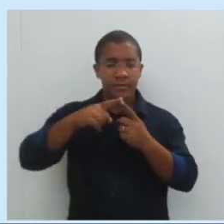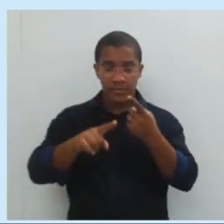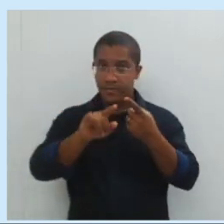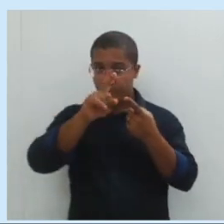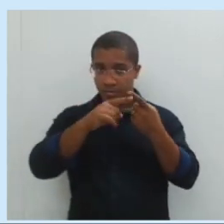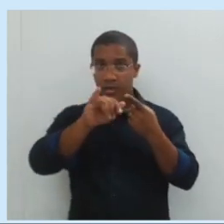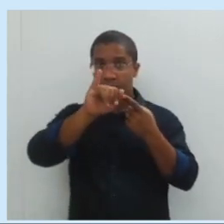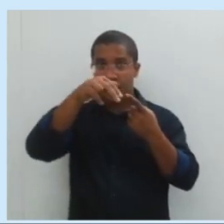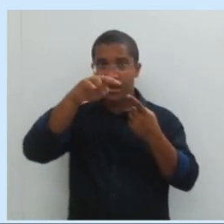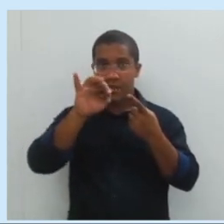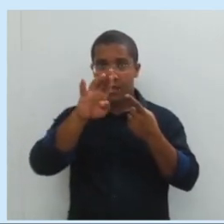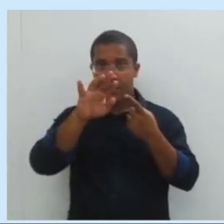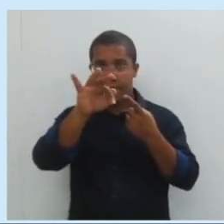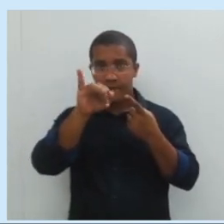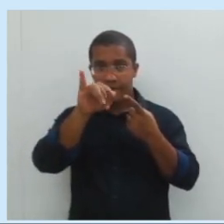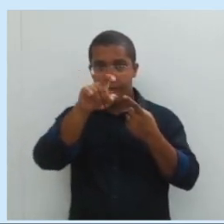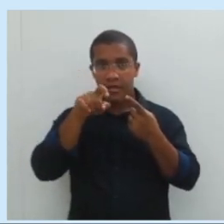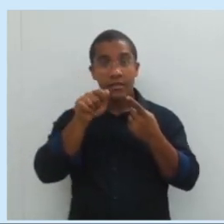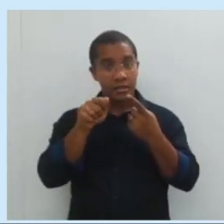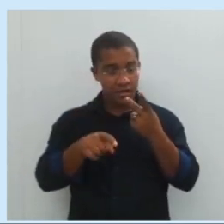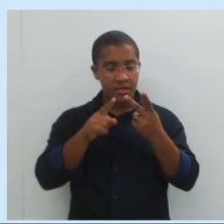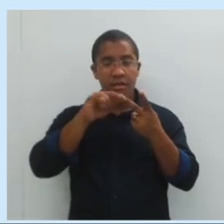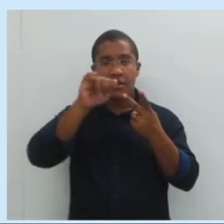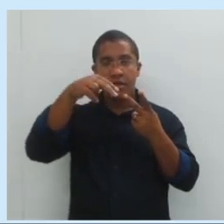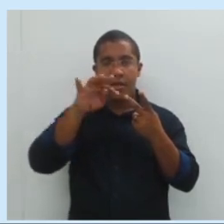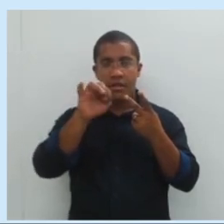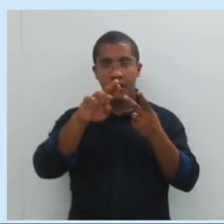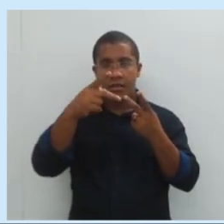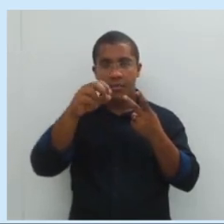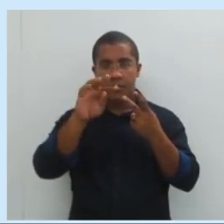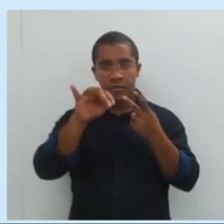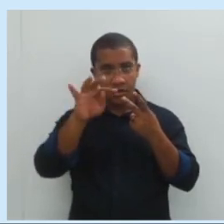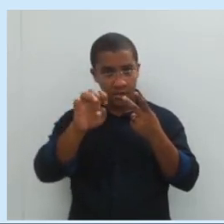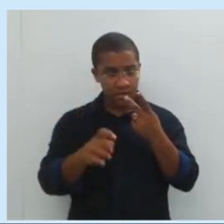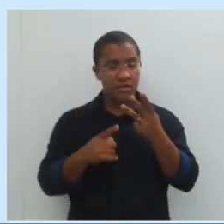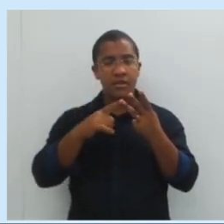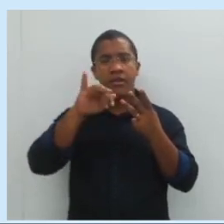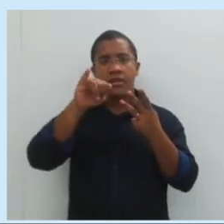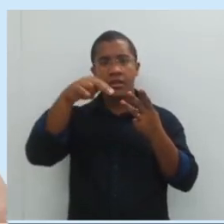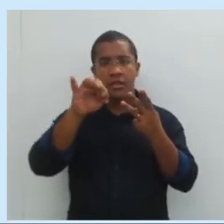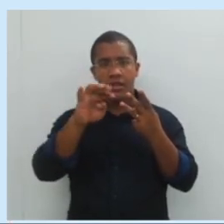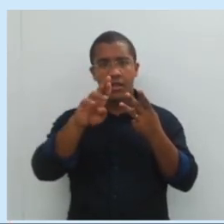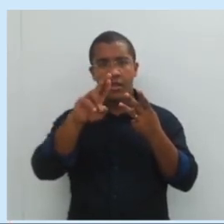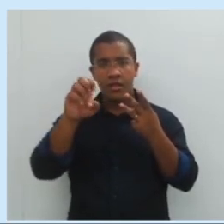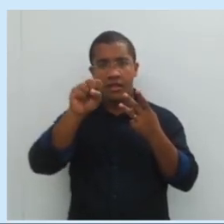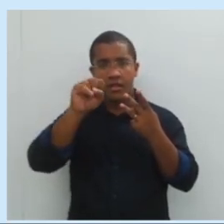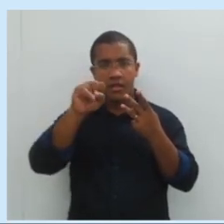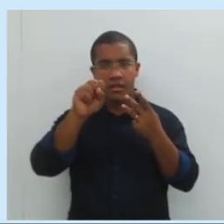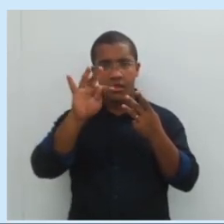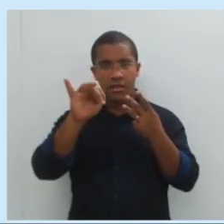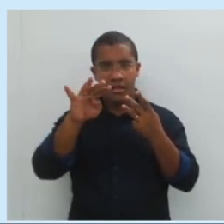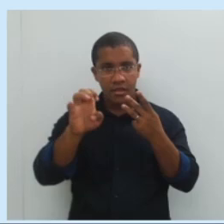interfixa, tipo interpotente, tipo interresistente. Vamos lá.